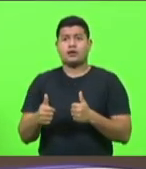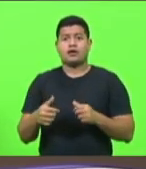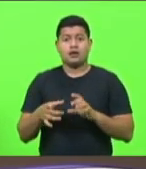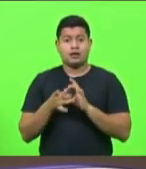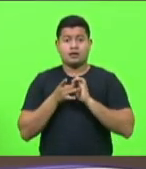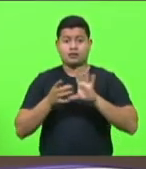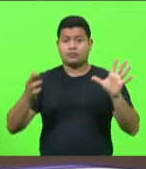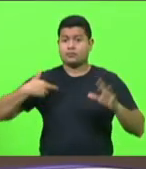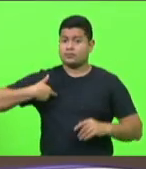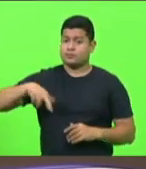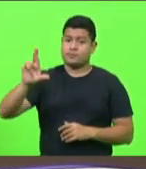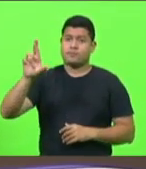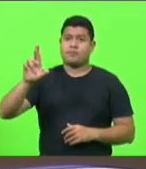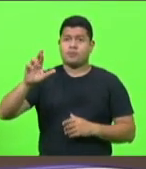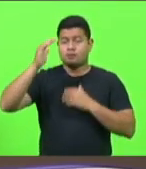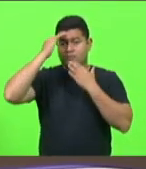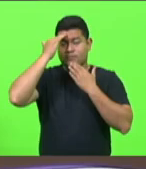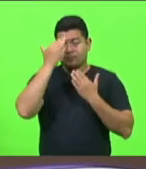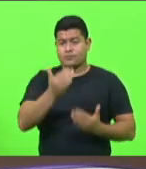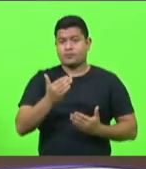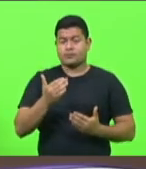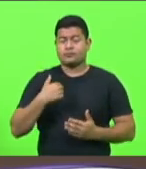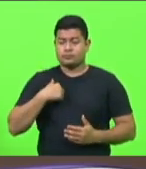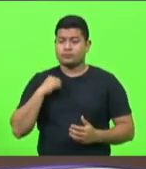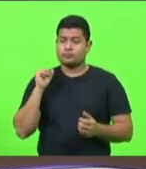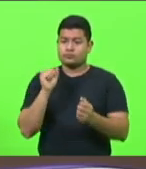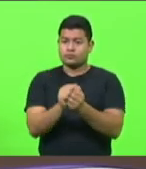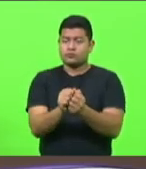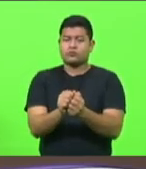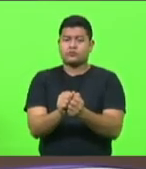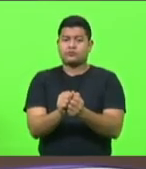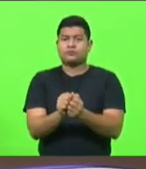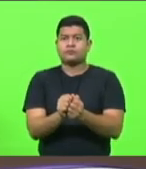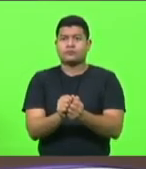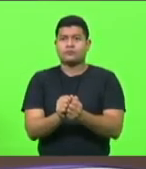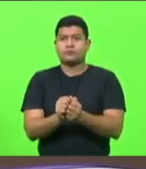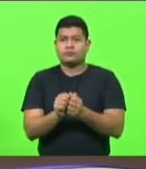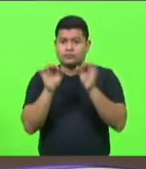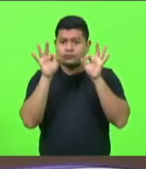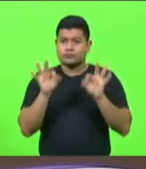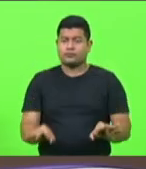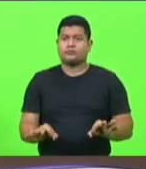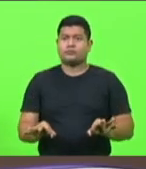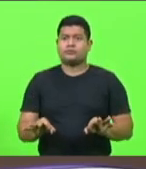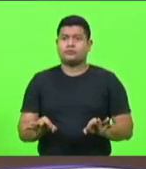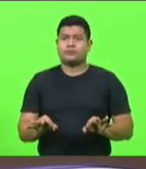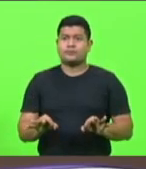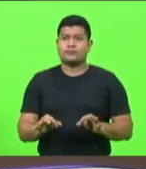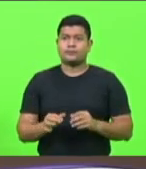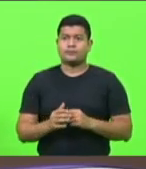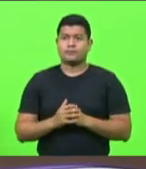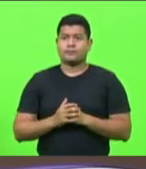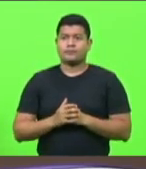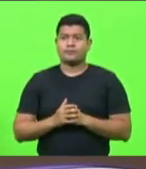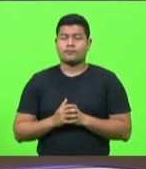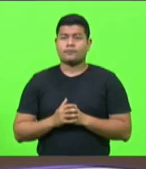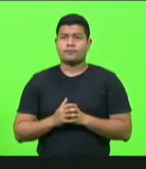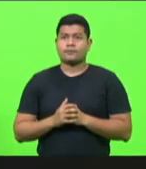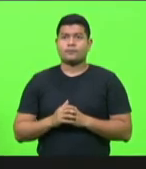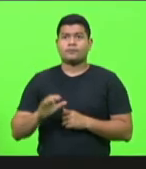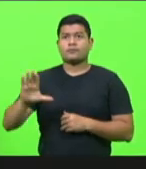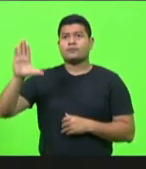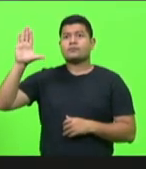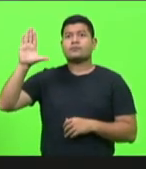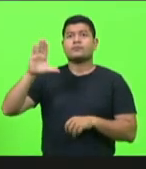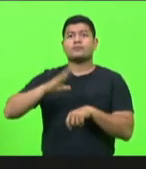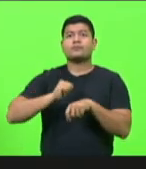religiosa. Muito obrigado. Conte comigo. E, com certeza... Presidente Kennedy. Pela ordem. Quem é que está chamando